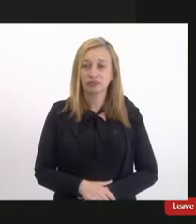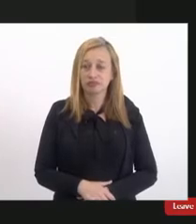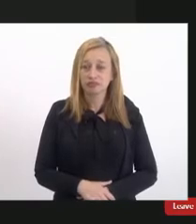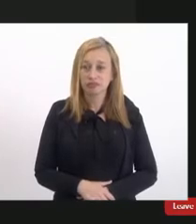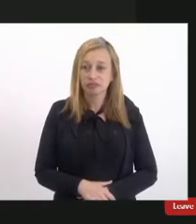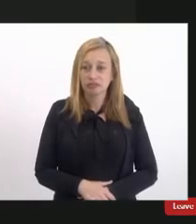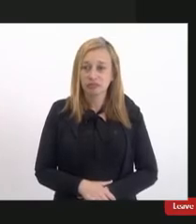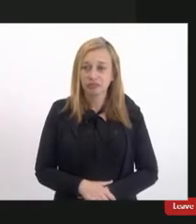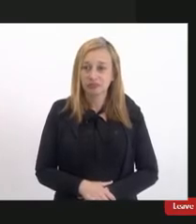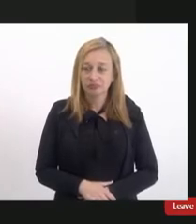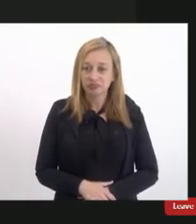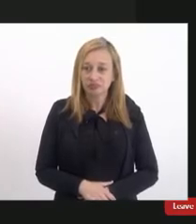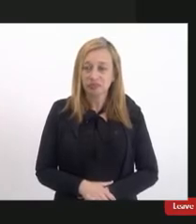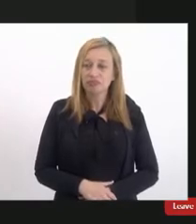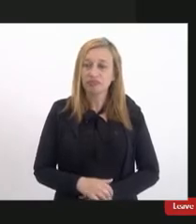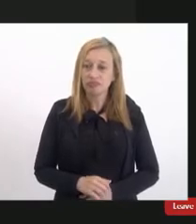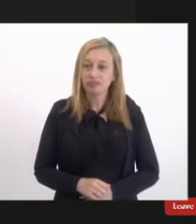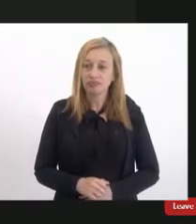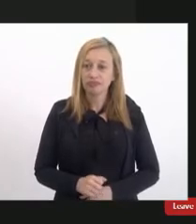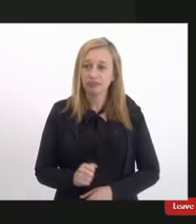ainda está com um tempinho